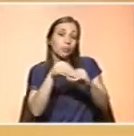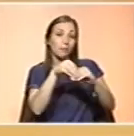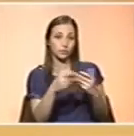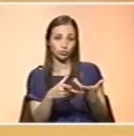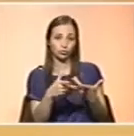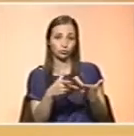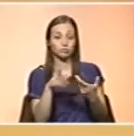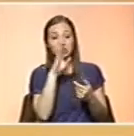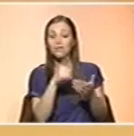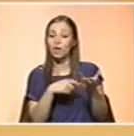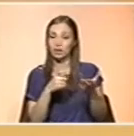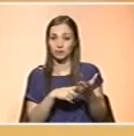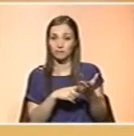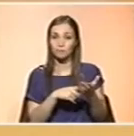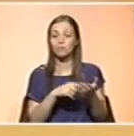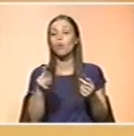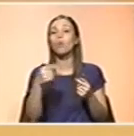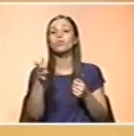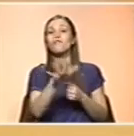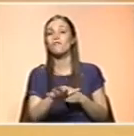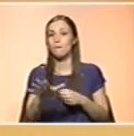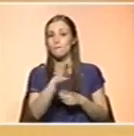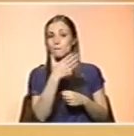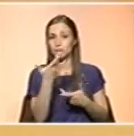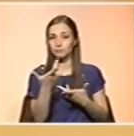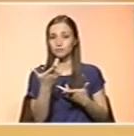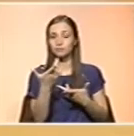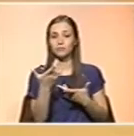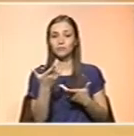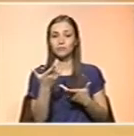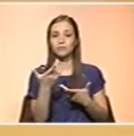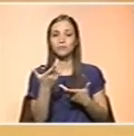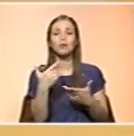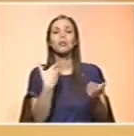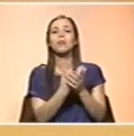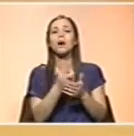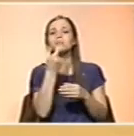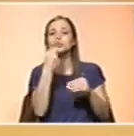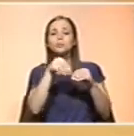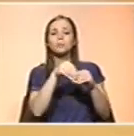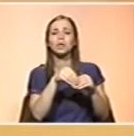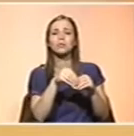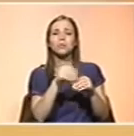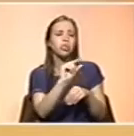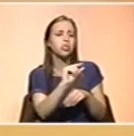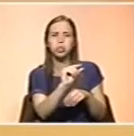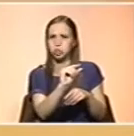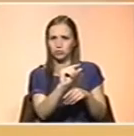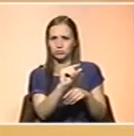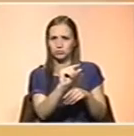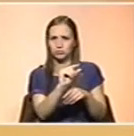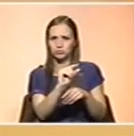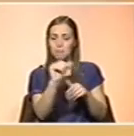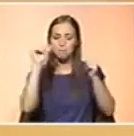de uma carência. Outro modo é, pura e simplesmente, suplementar com doses, que não serão nunca doses tóxicas, porque aqui há um outro